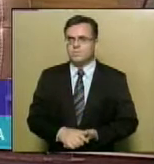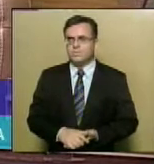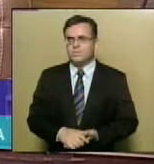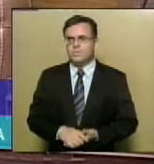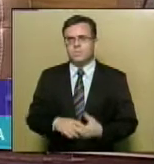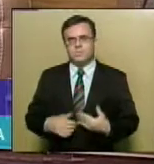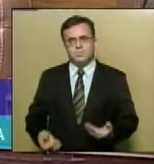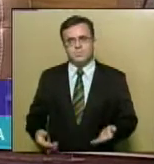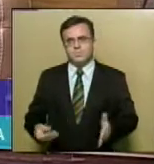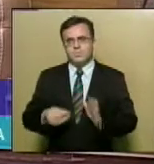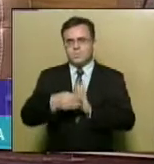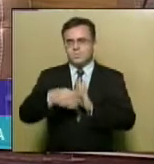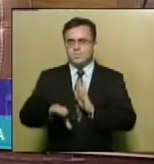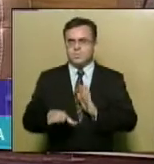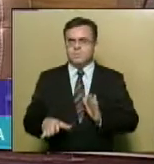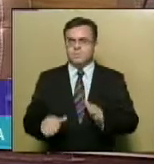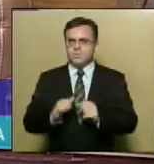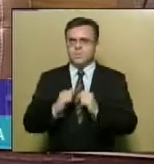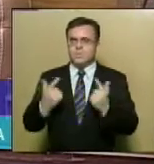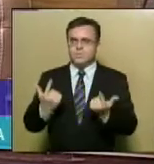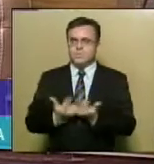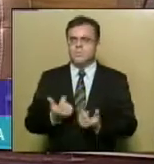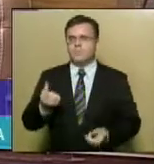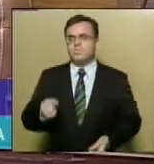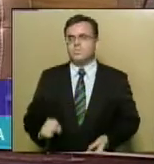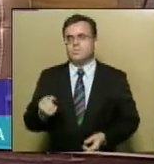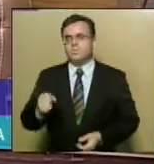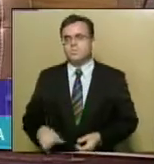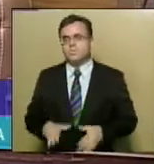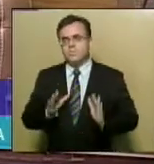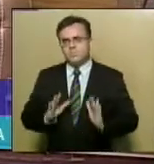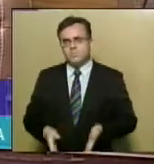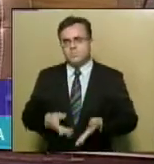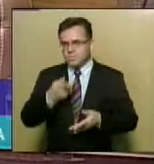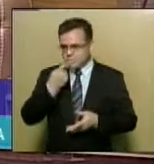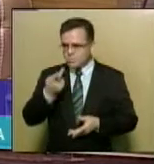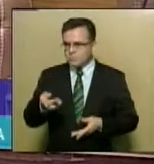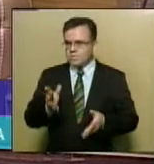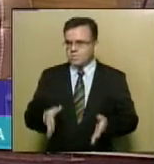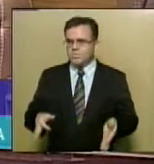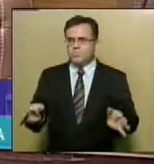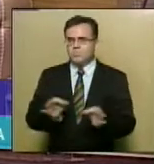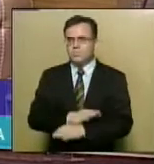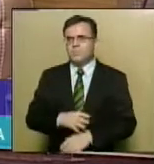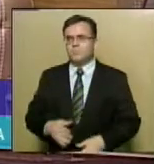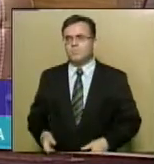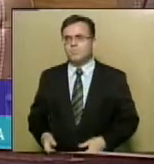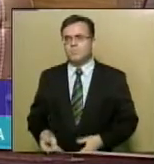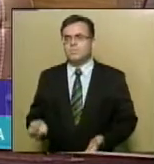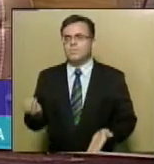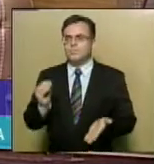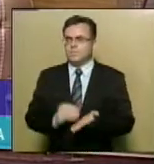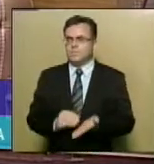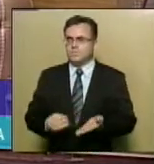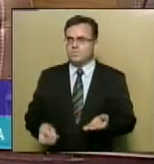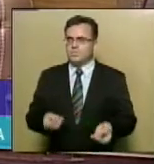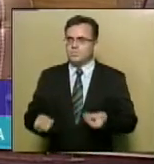Indico à mesa da Assembleia Legislativa do Estado de Sergipe, depois de ouvido plenário, com lastro legal e regimental,